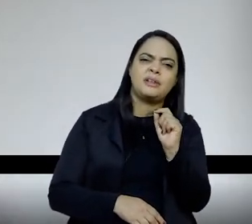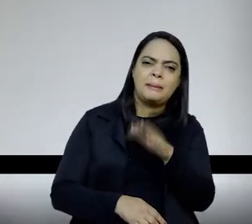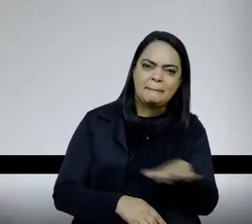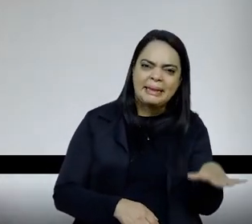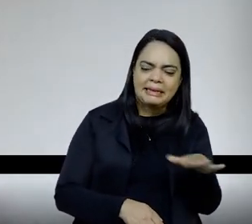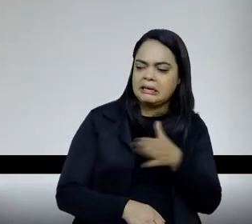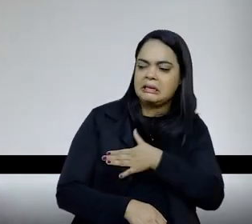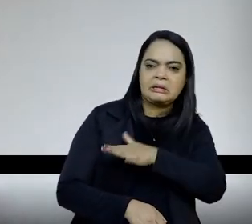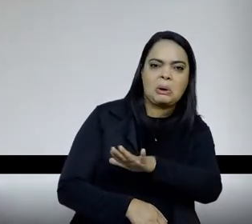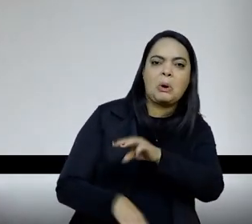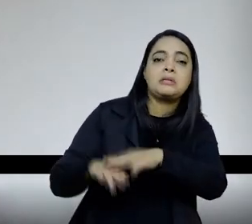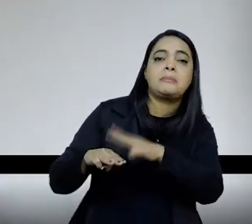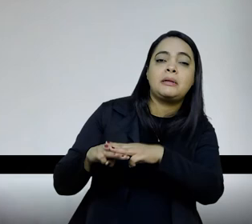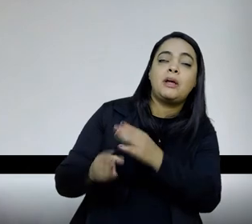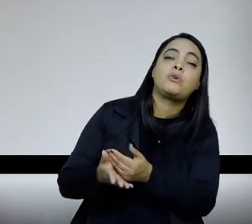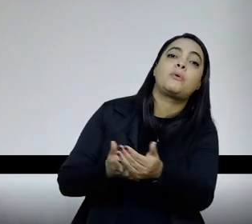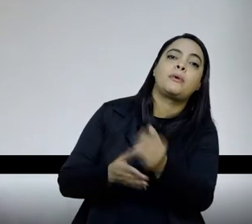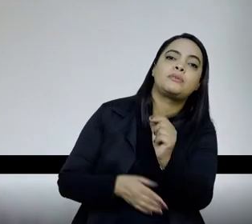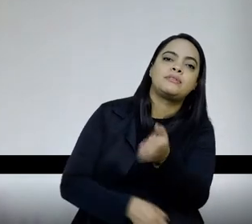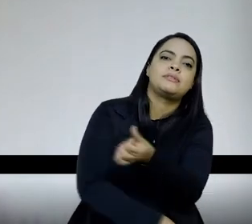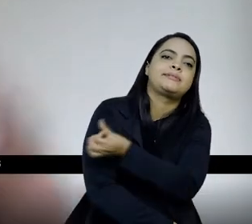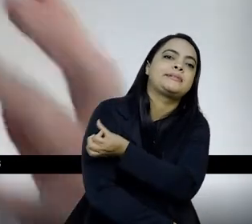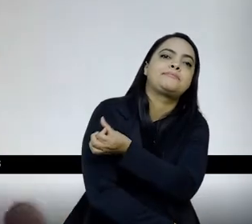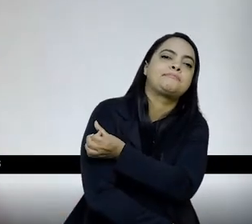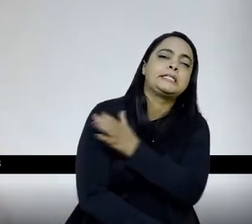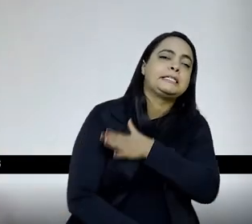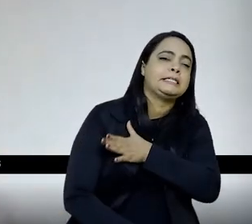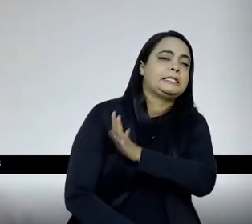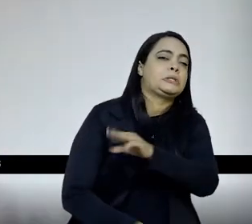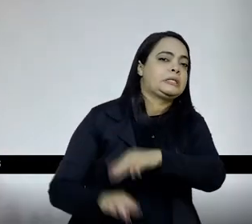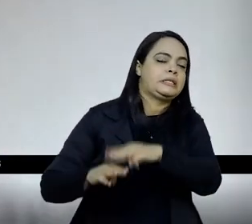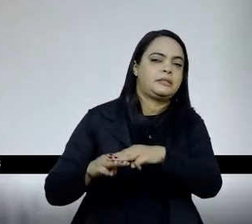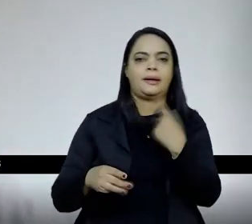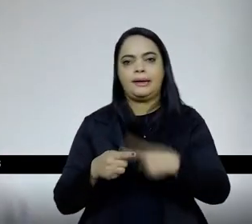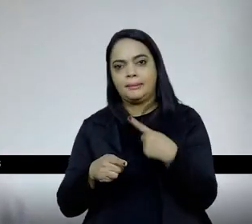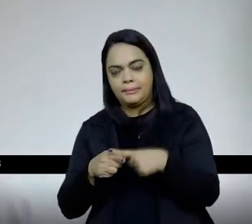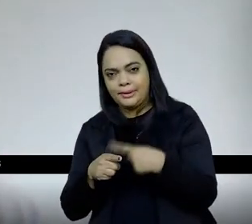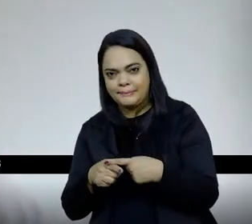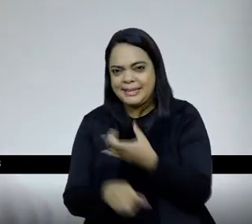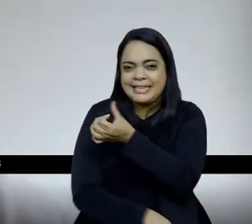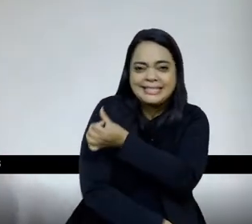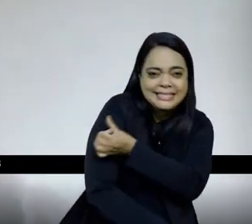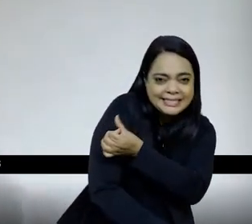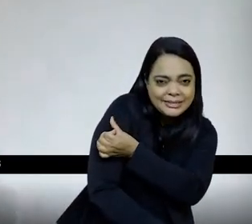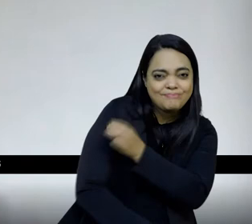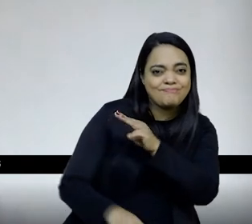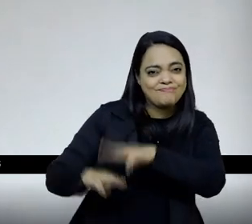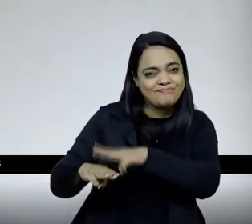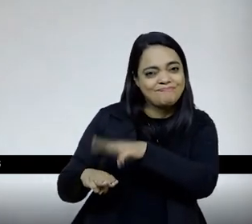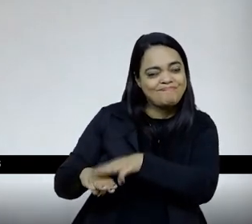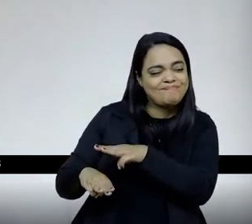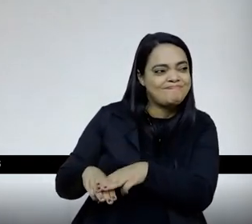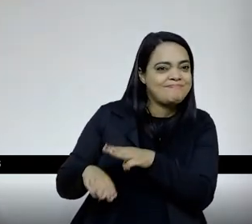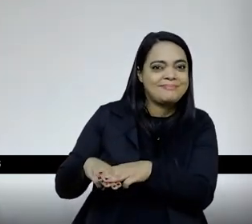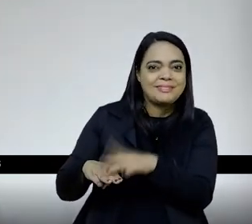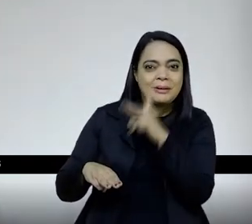No sexto ano, porque a cultura da matemática a partir do sexto ano dos departamentos de matemática é